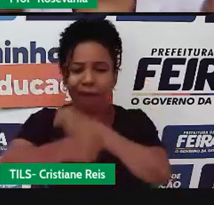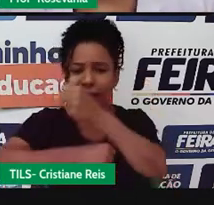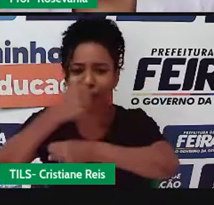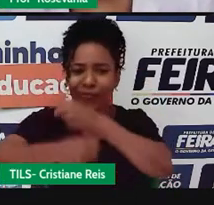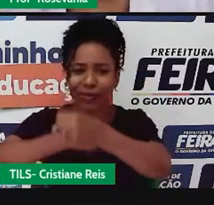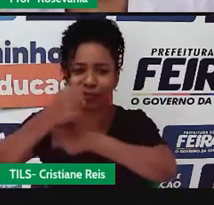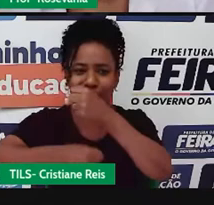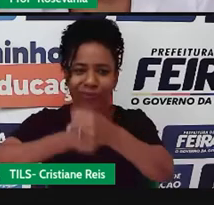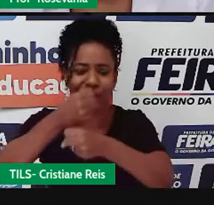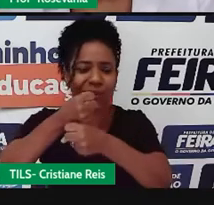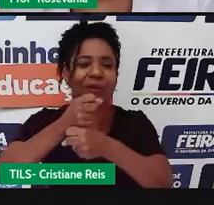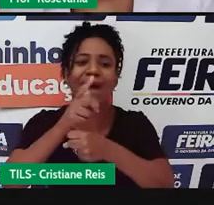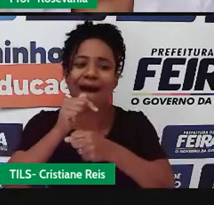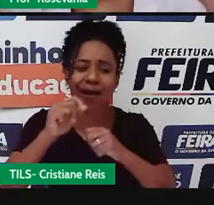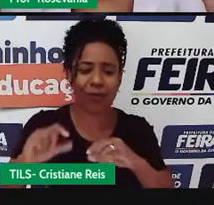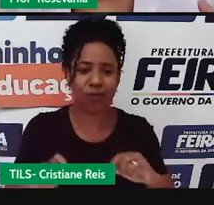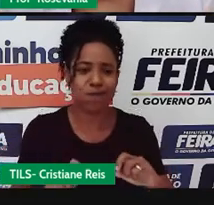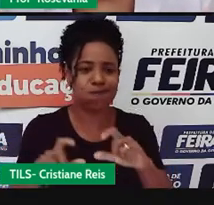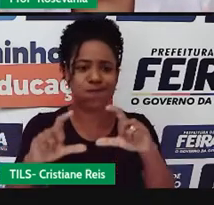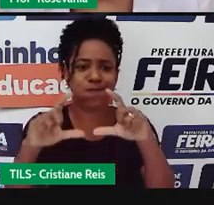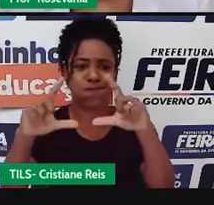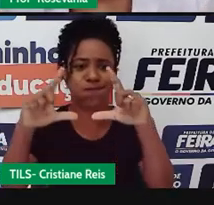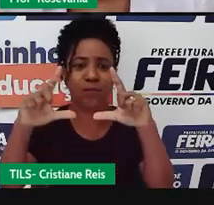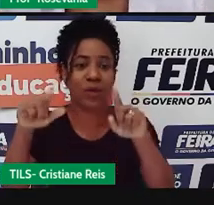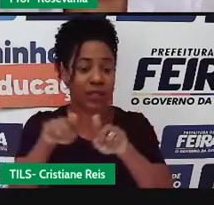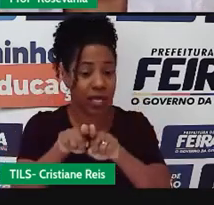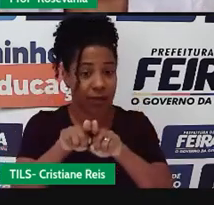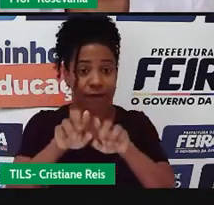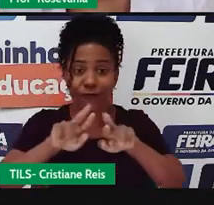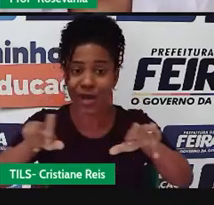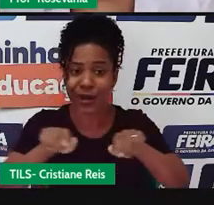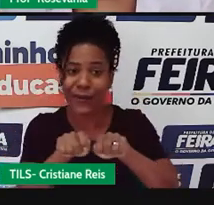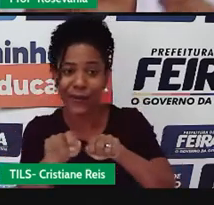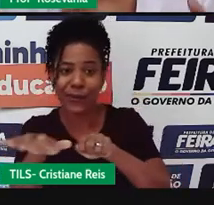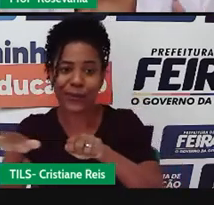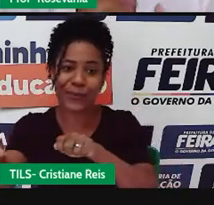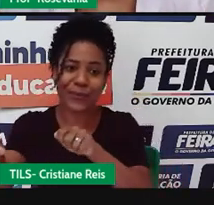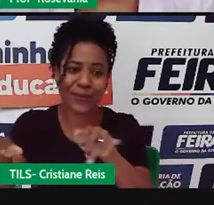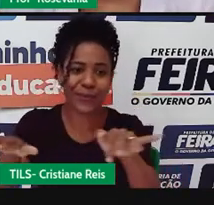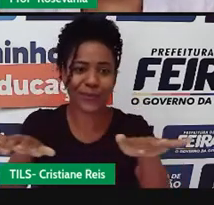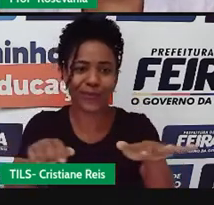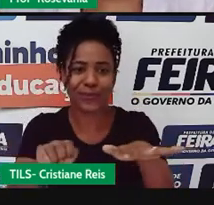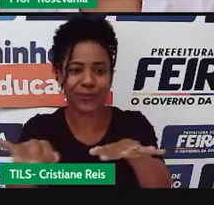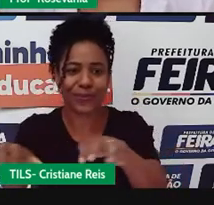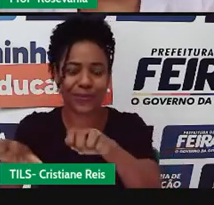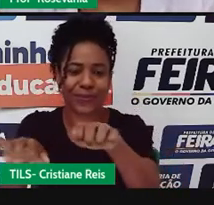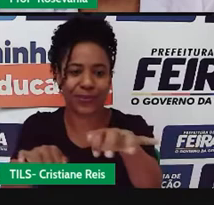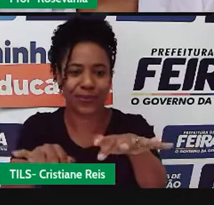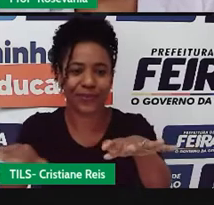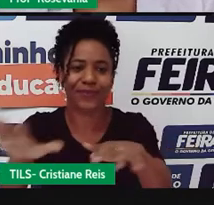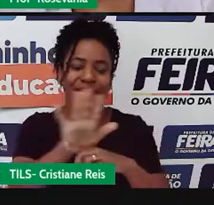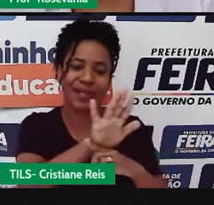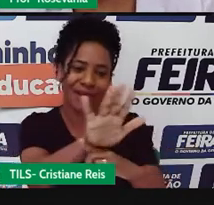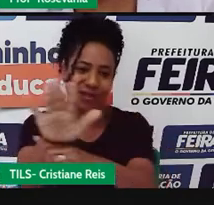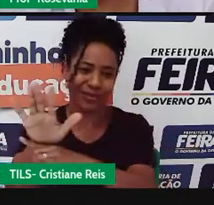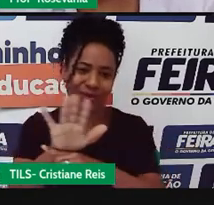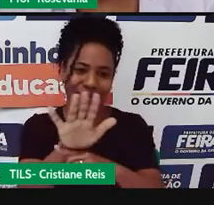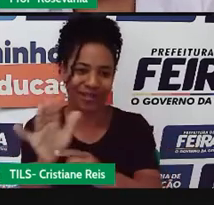tem uma série de afluentes e, consequentemente, está sempre alimentando, né, a capilaridade desse rio aí.